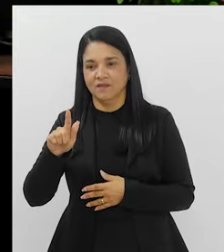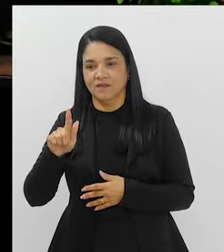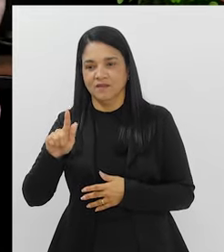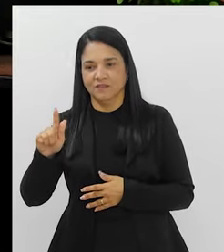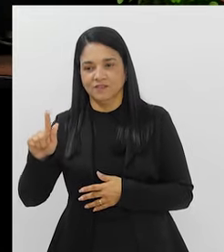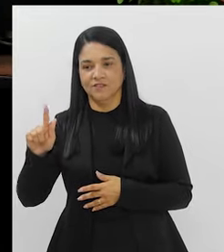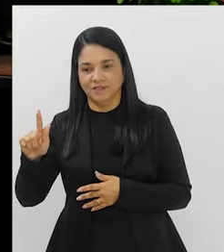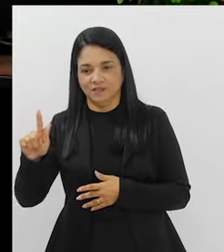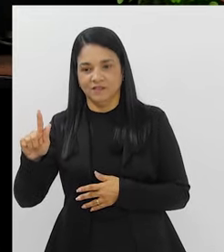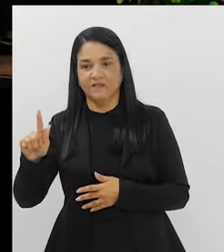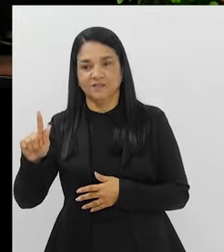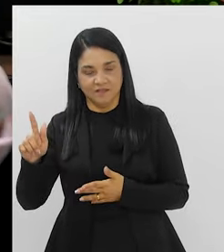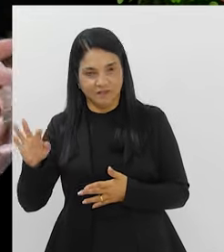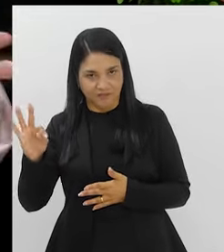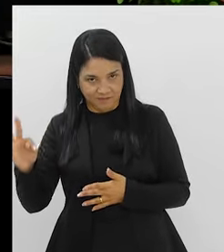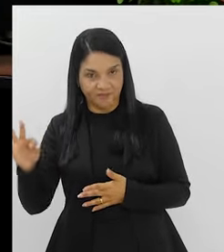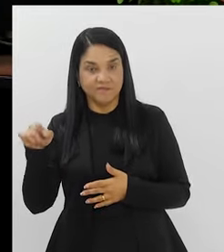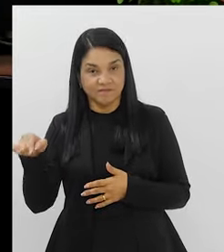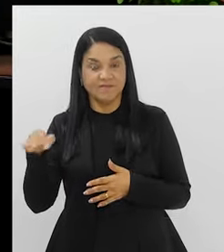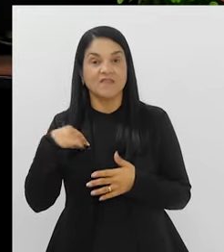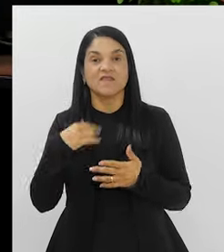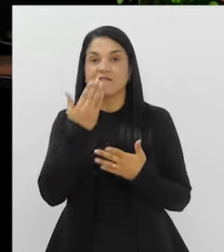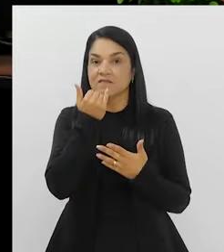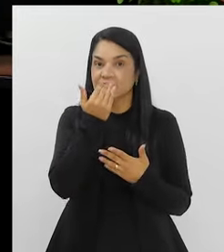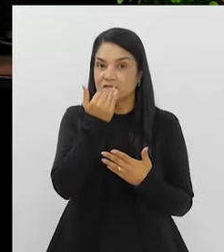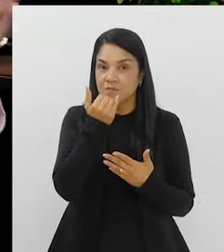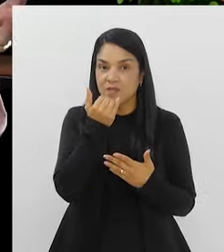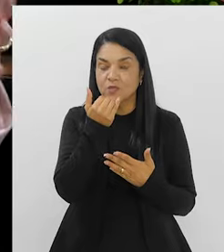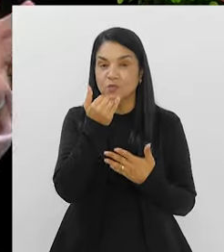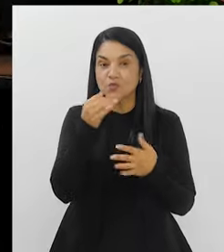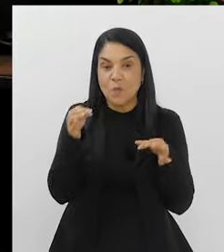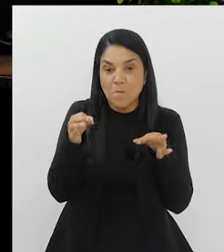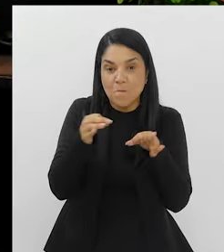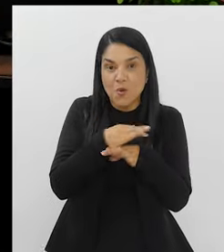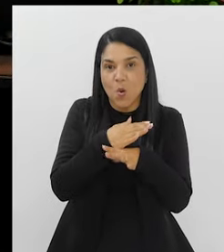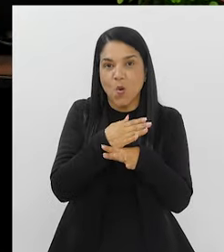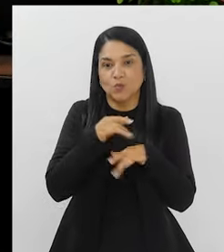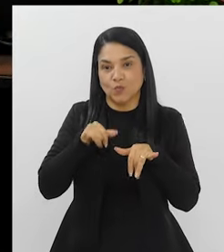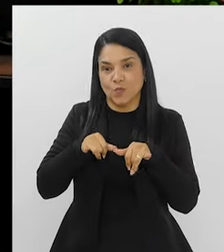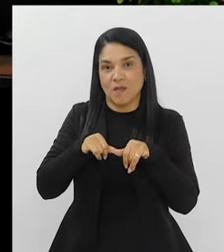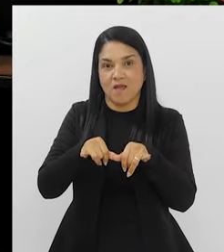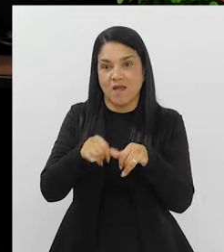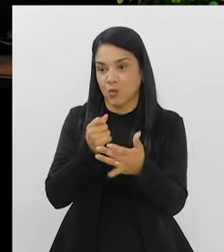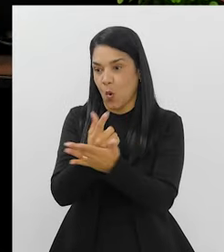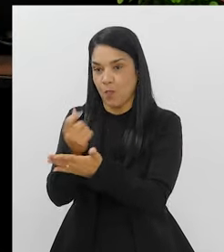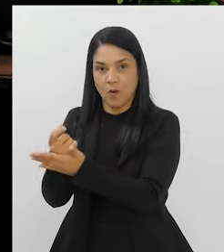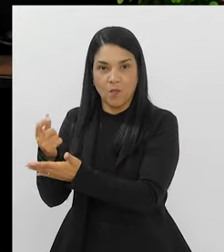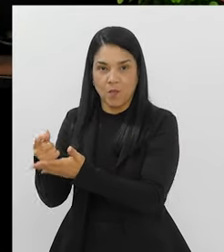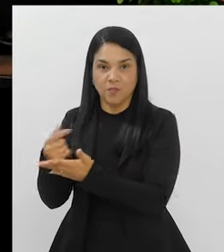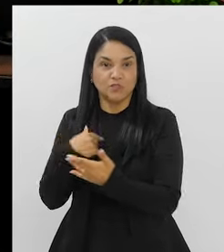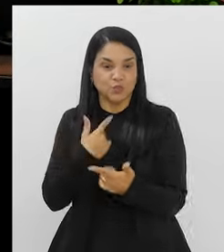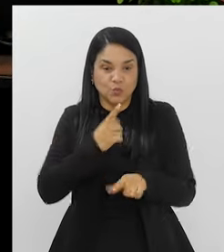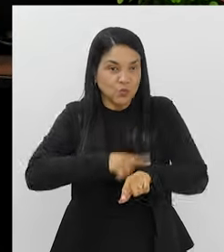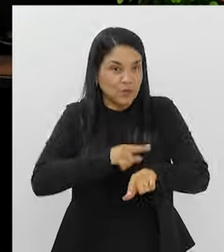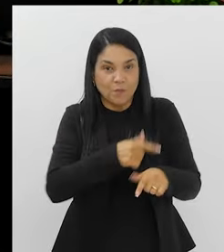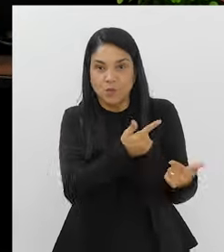hambúrguer desses de caixinha. São alimentos que estão vindo prontos. A gente não tem mais tempo de ficar fazendo